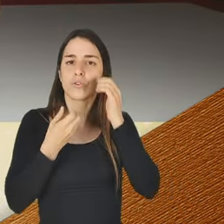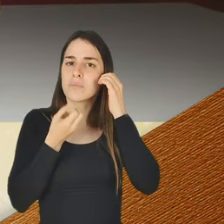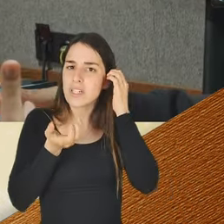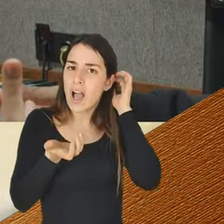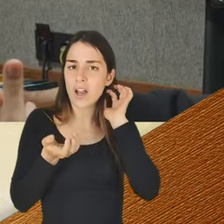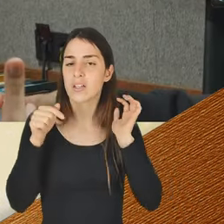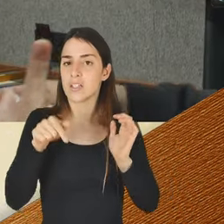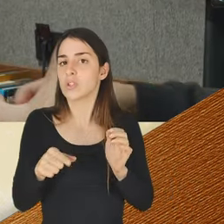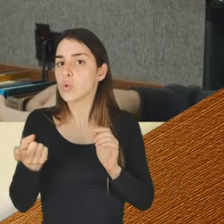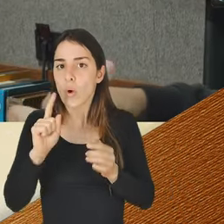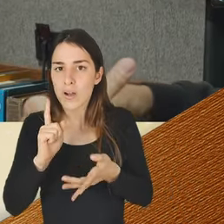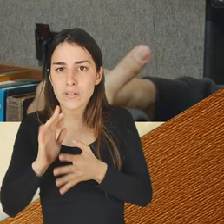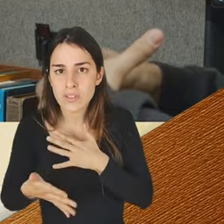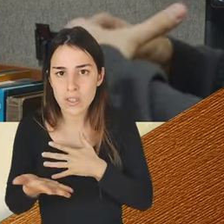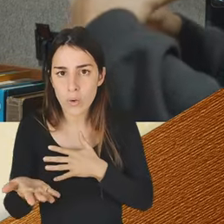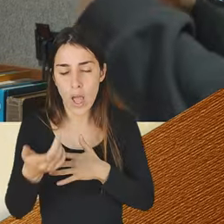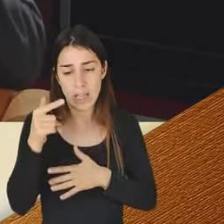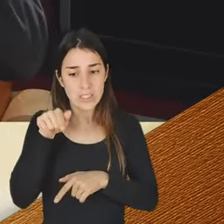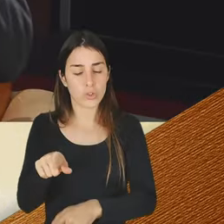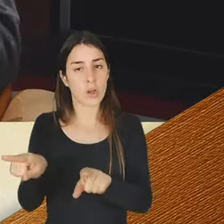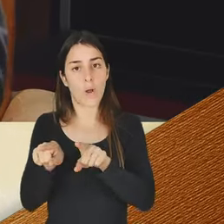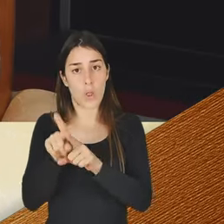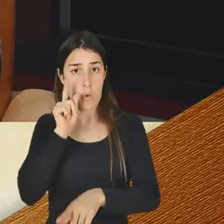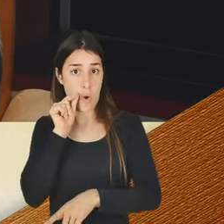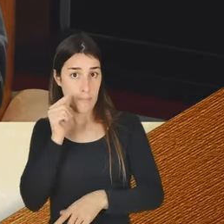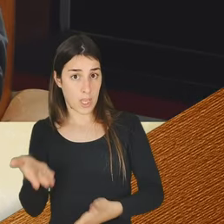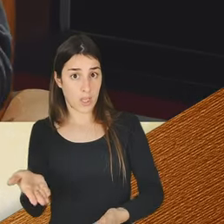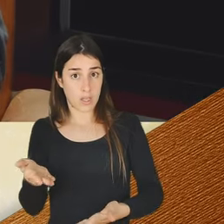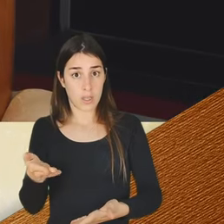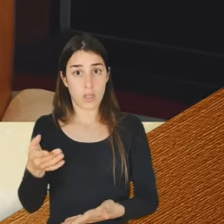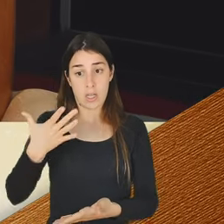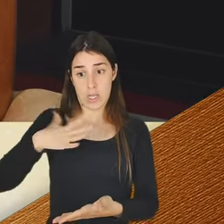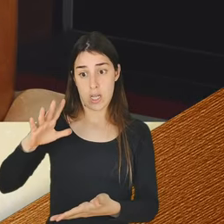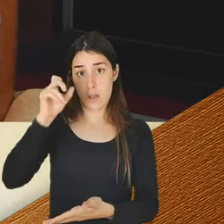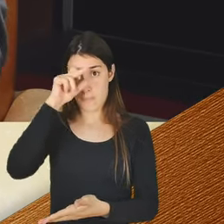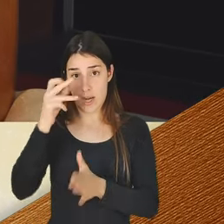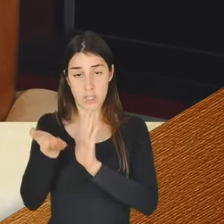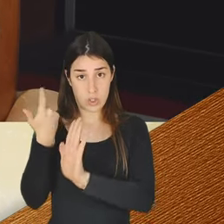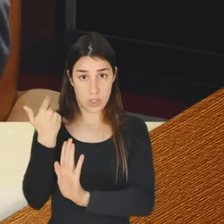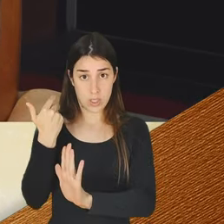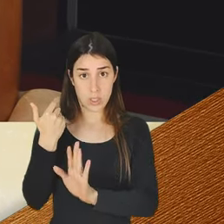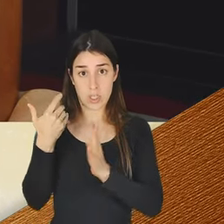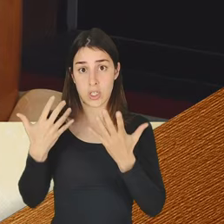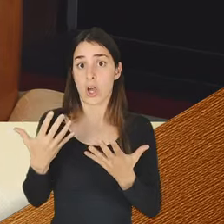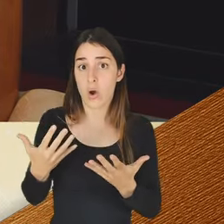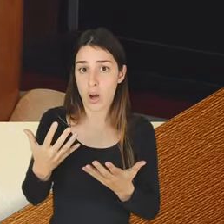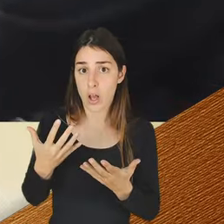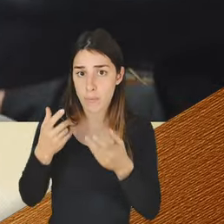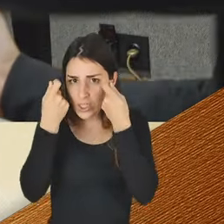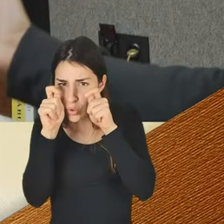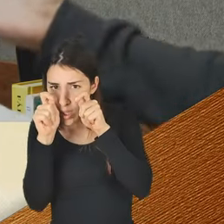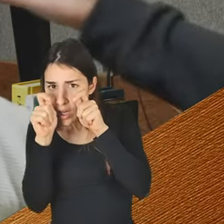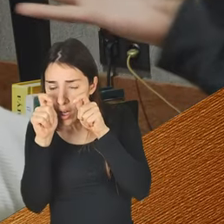ter acontecido, estás a perceber? É um homem que não lhe queriam que tirasse a gaita, não era o objetivo. E agora ele vai esconder, vai assumir.